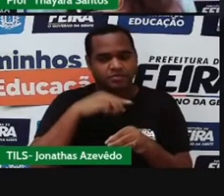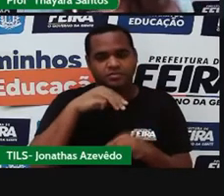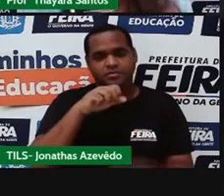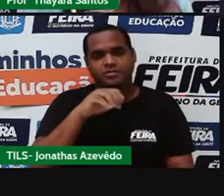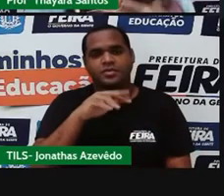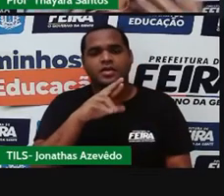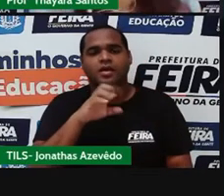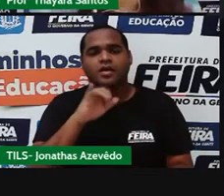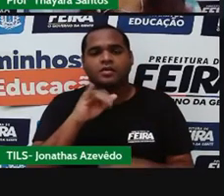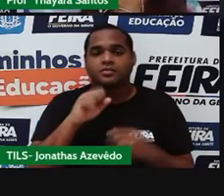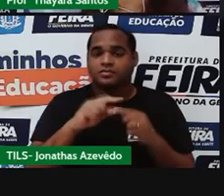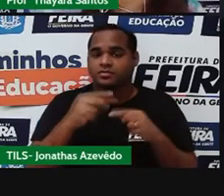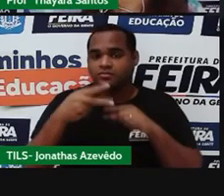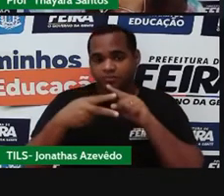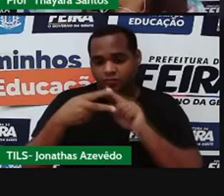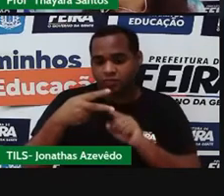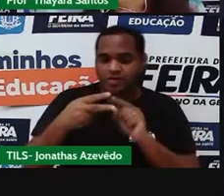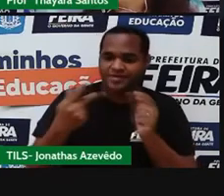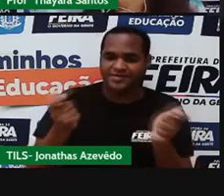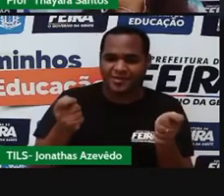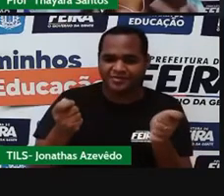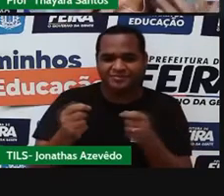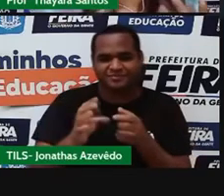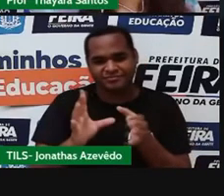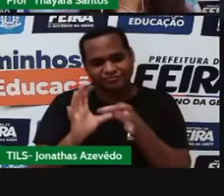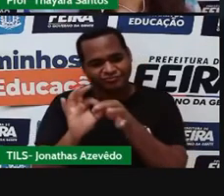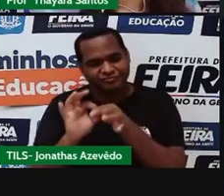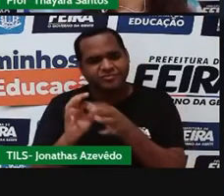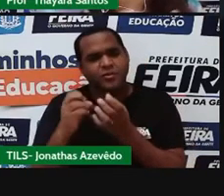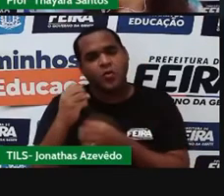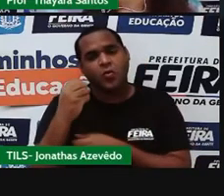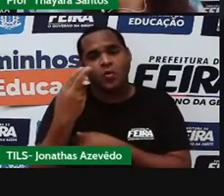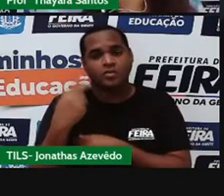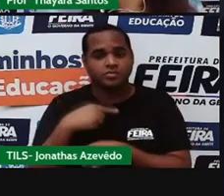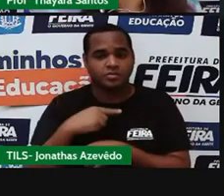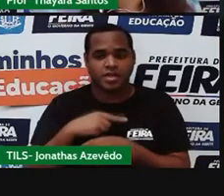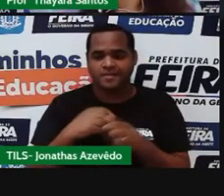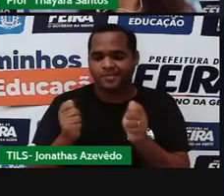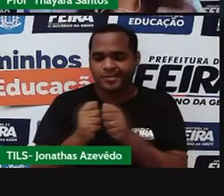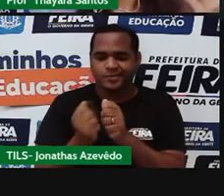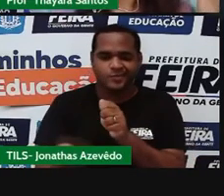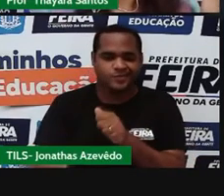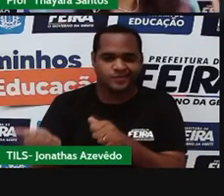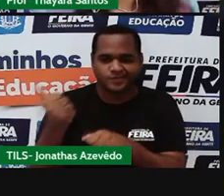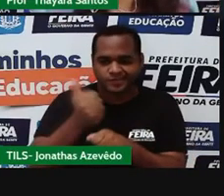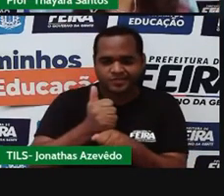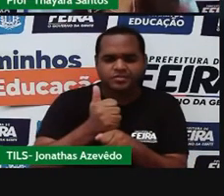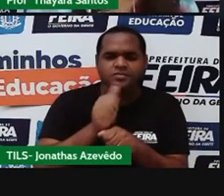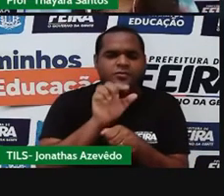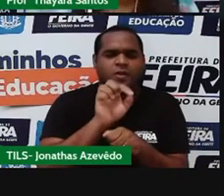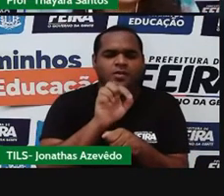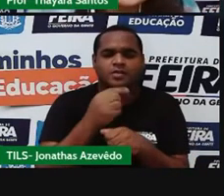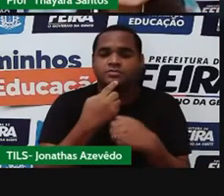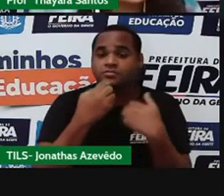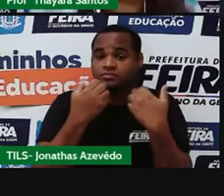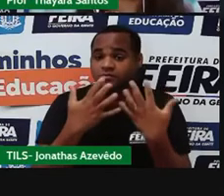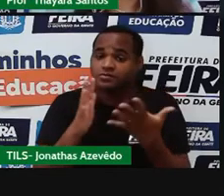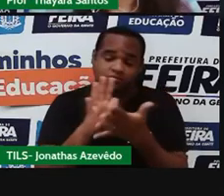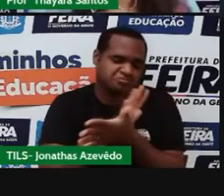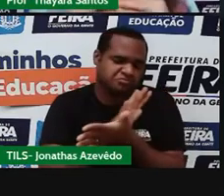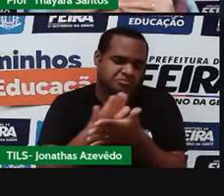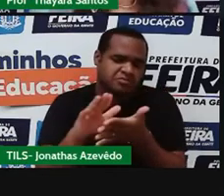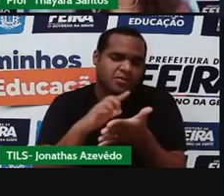constituída por duas ou mais substâncias que vão ser chamadas de constituintes. Então, enquanto nas substâncias